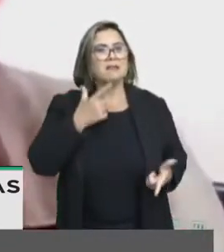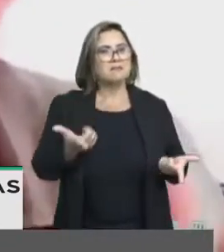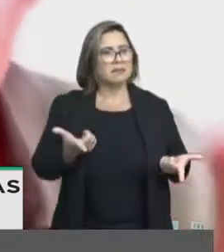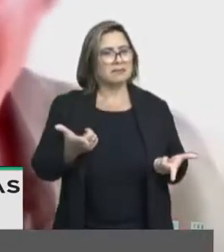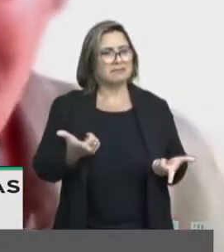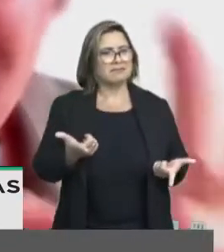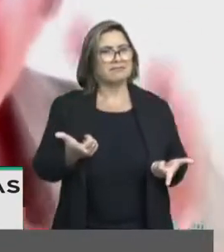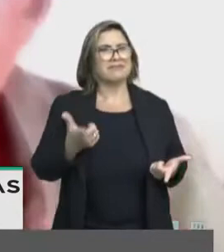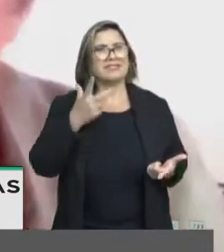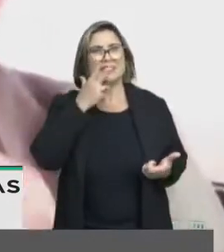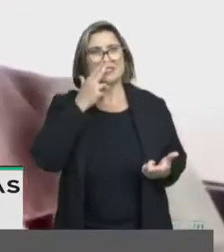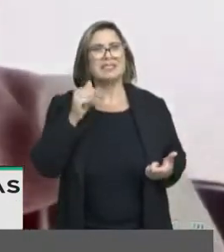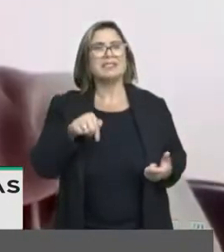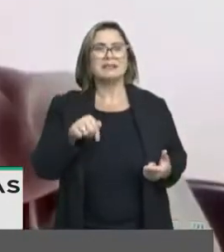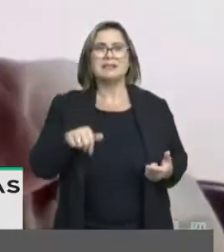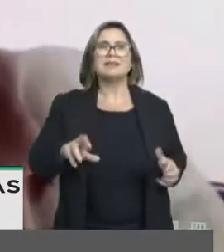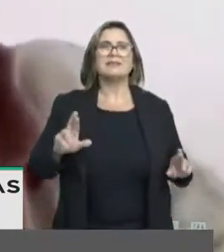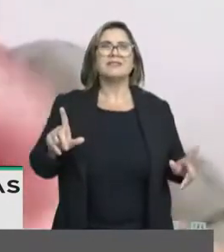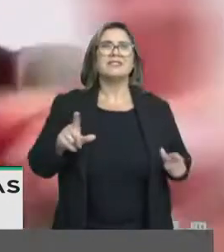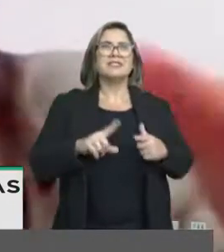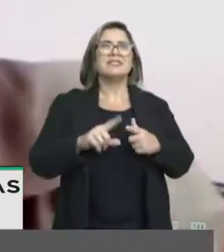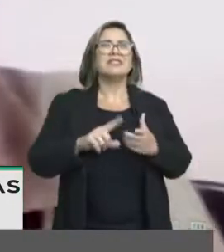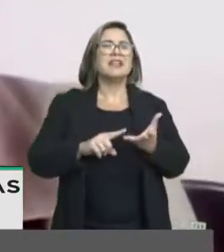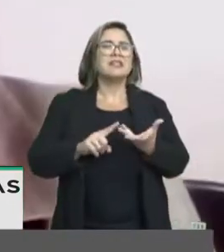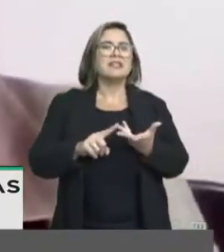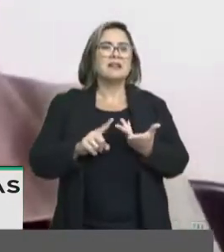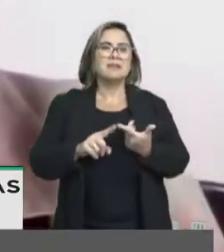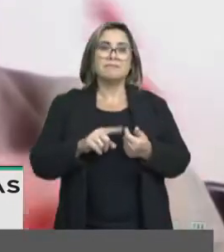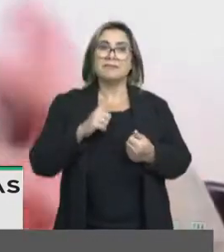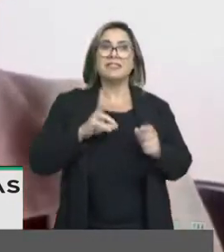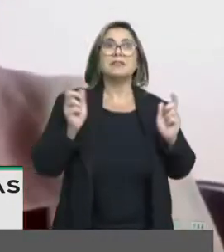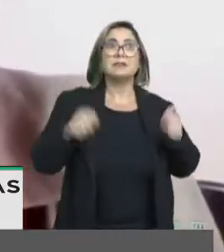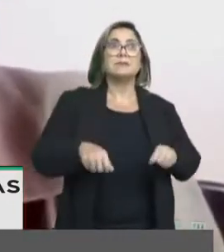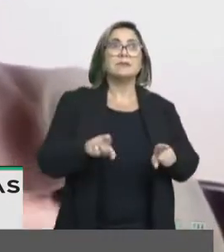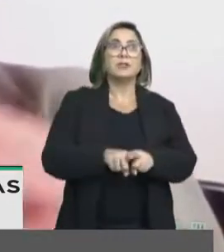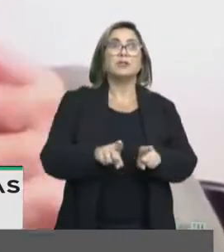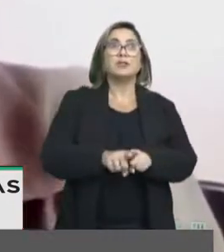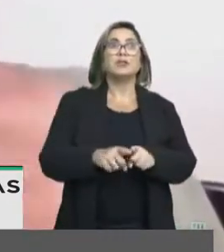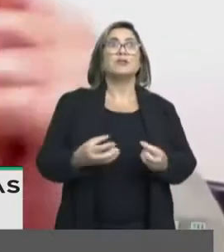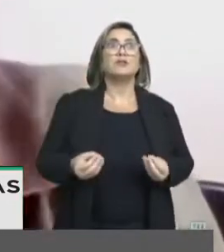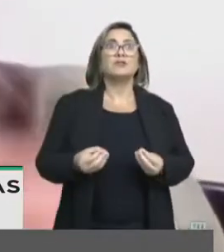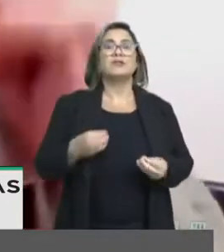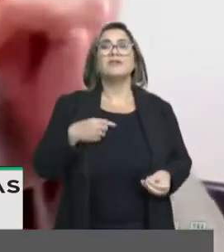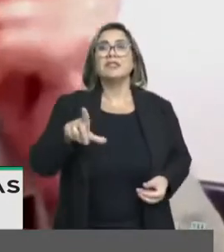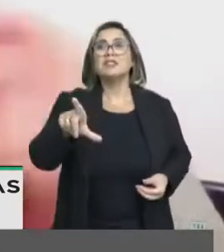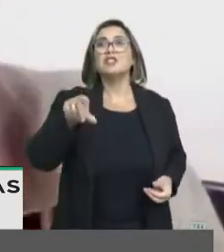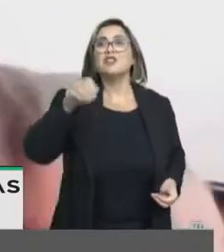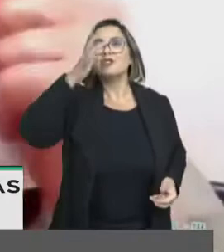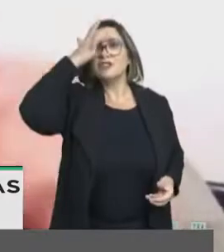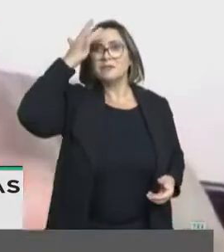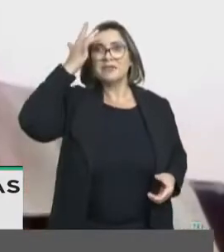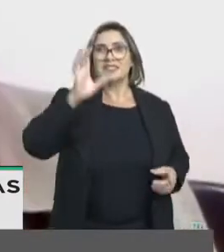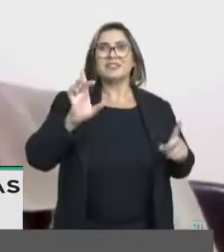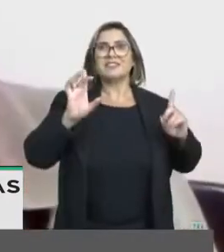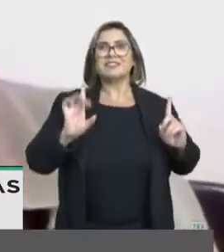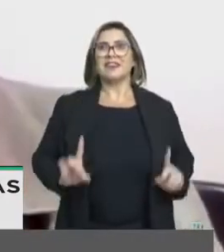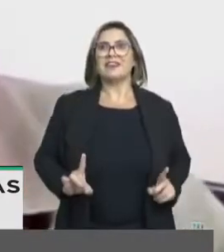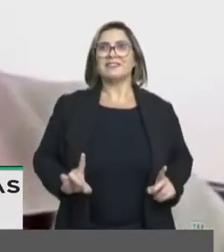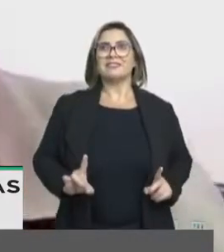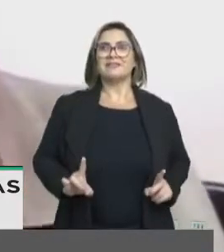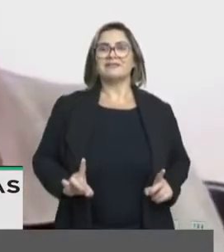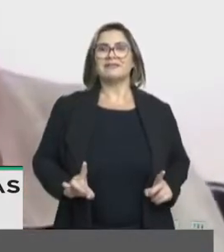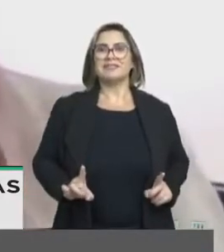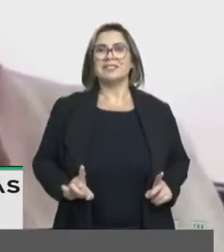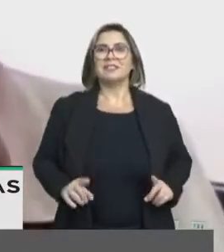Então, portanto, nós vamos ter uma série de possibilidades, mas não se escolhe as pessoas com deficiência, numa